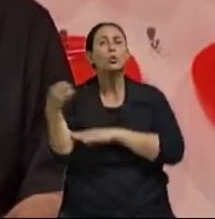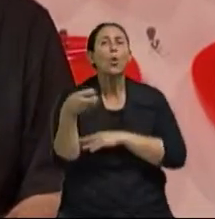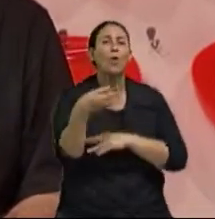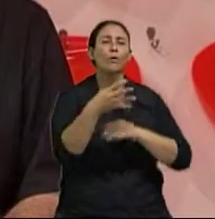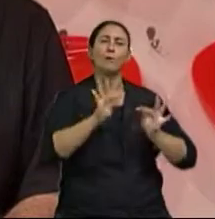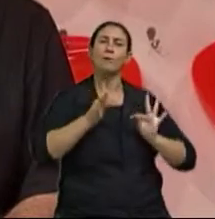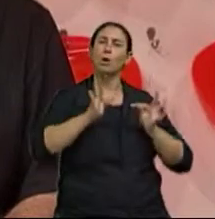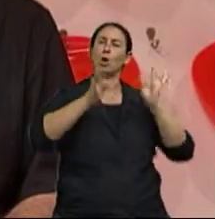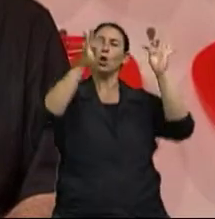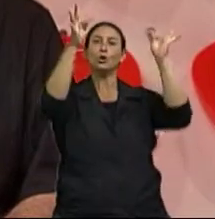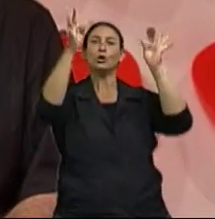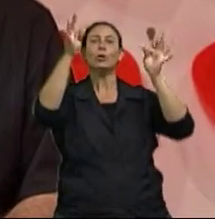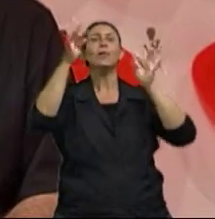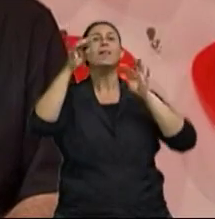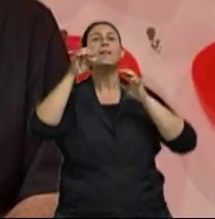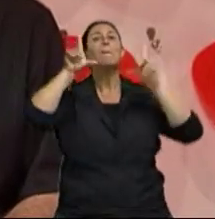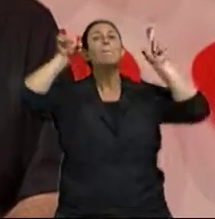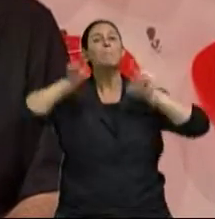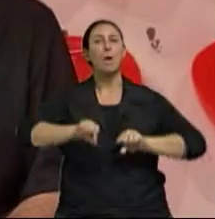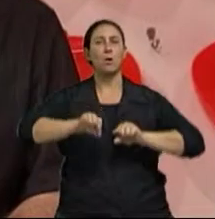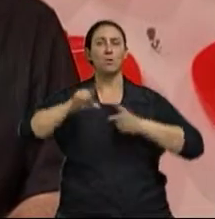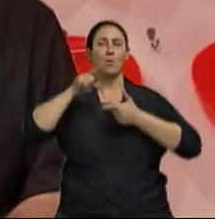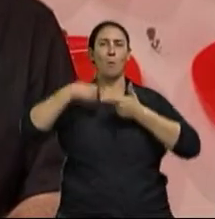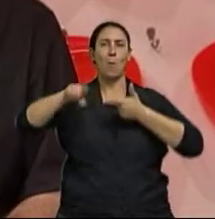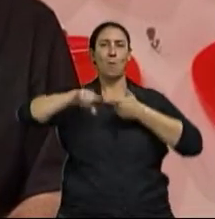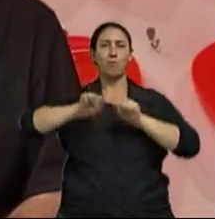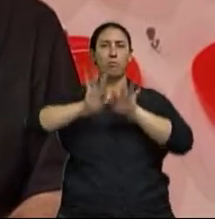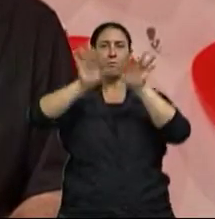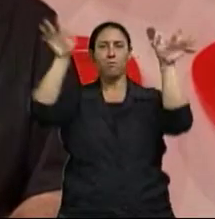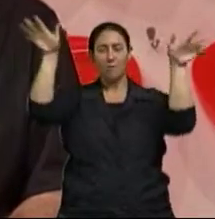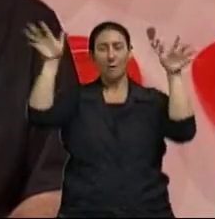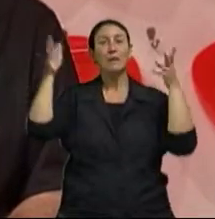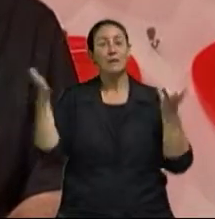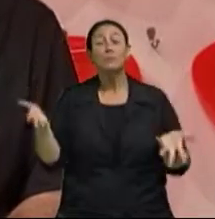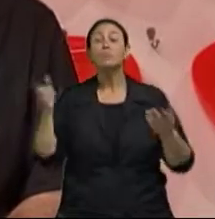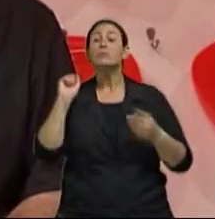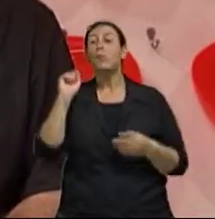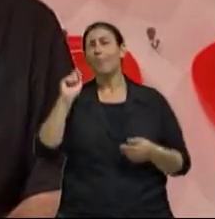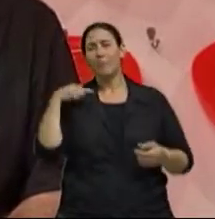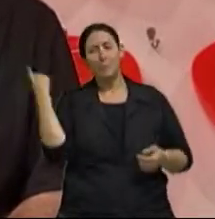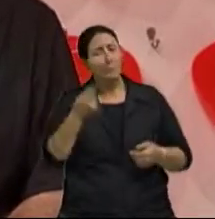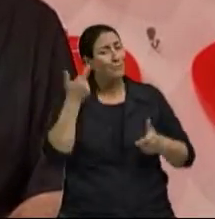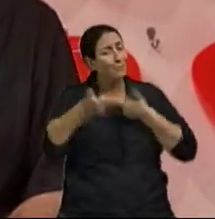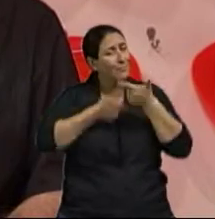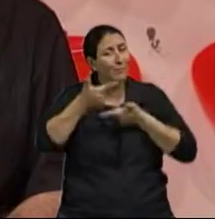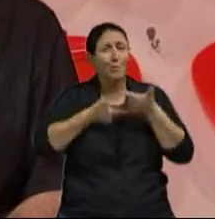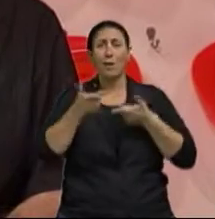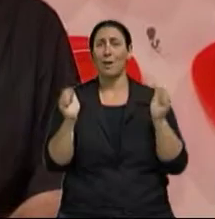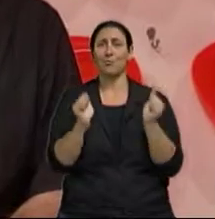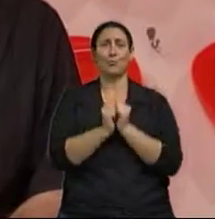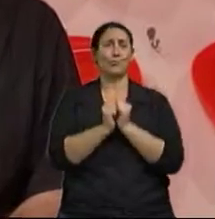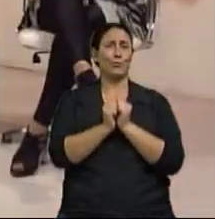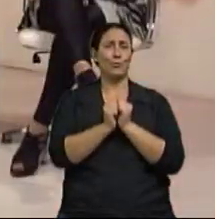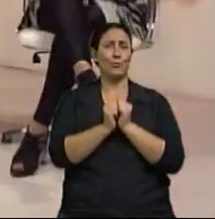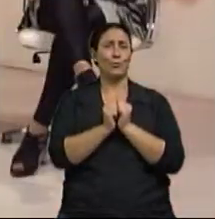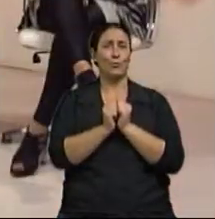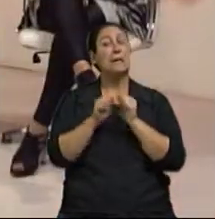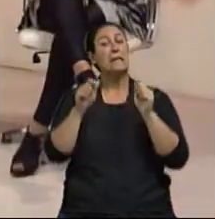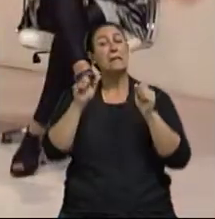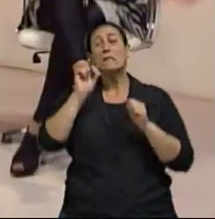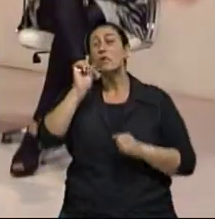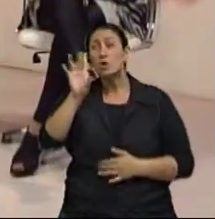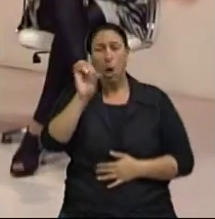mais limpas Ah, ok E ao mesmo tempo, a gente também tem que fazer um trabalho Junto ao aluno do ensino médio